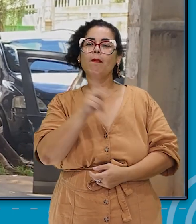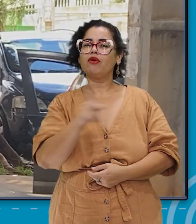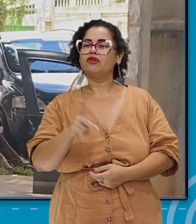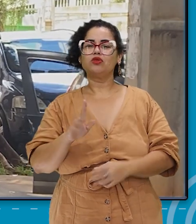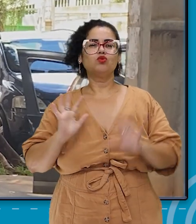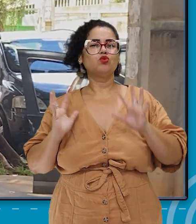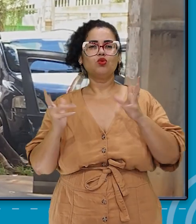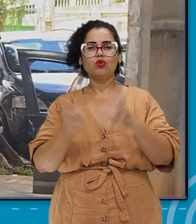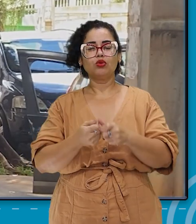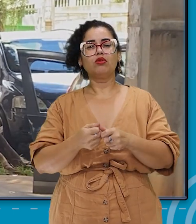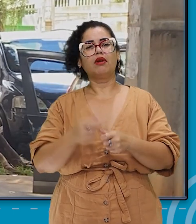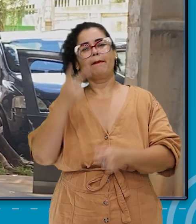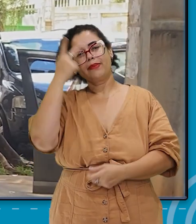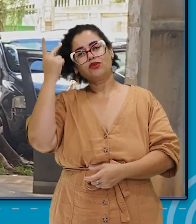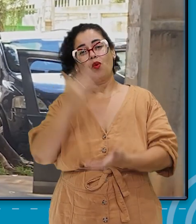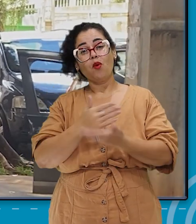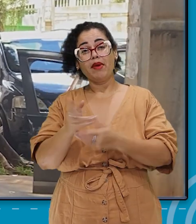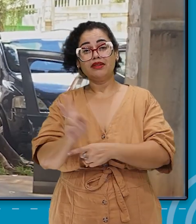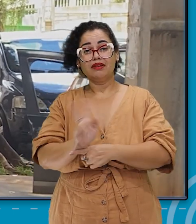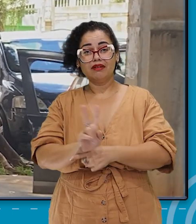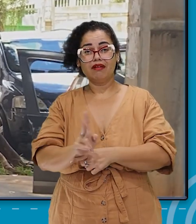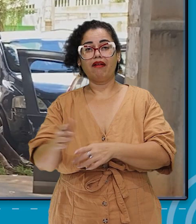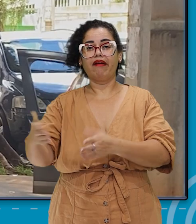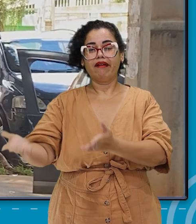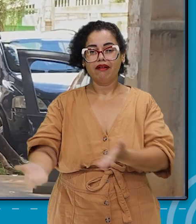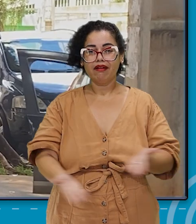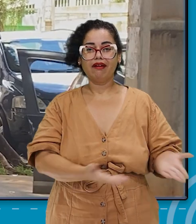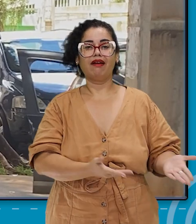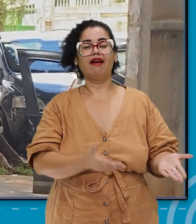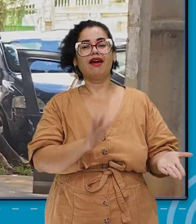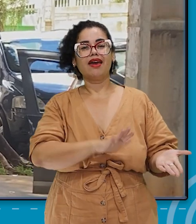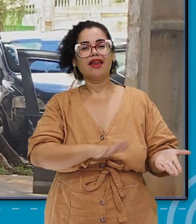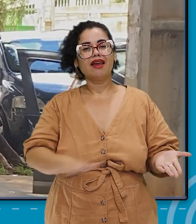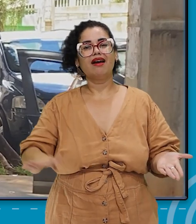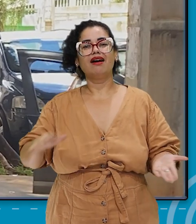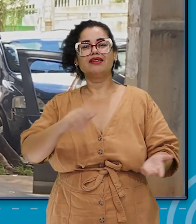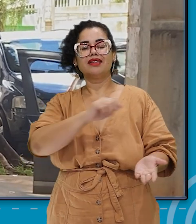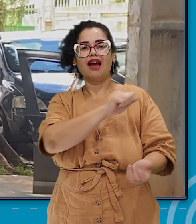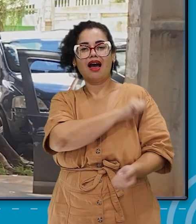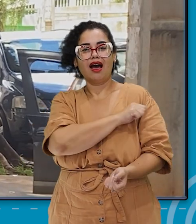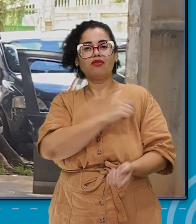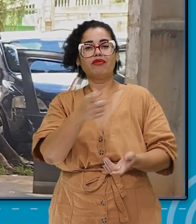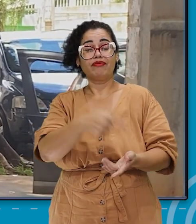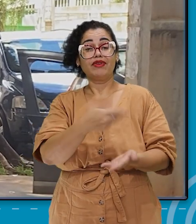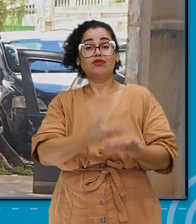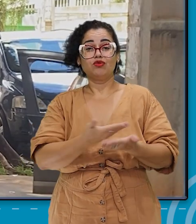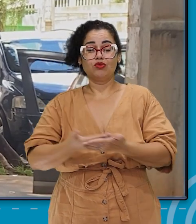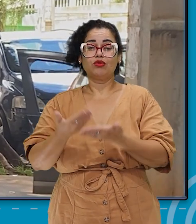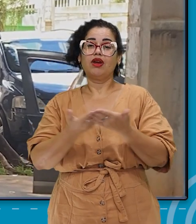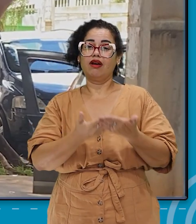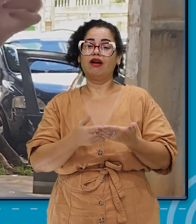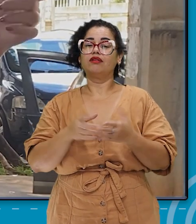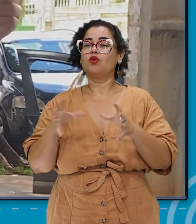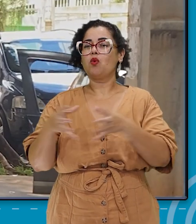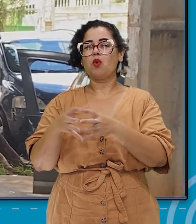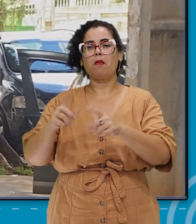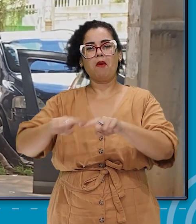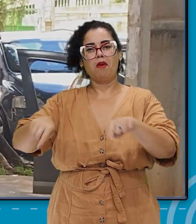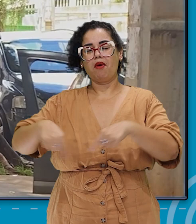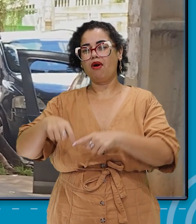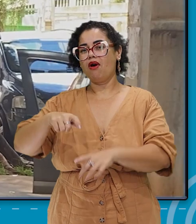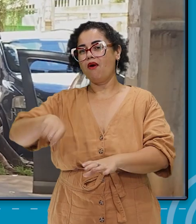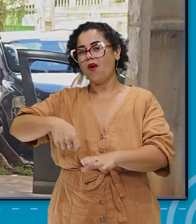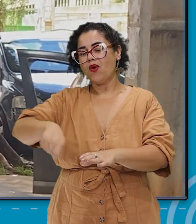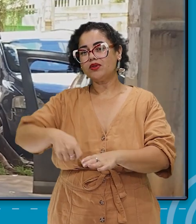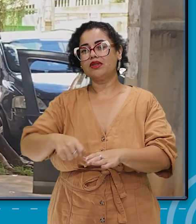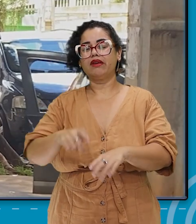mas todo o coletivo, desde a pessoa que está lá na portaria, atendendo essa criança, atendendo esse estudante, como também o pessoal na cozinha,